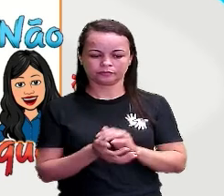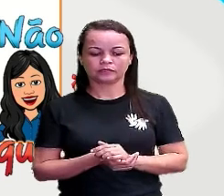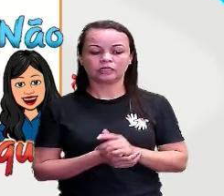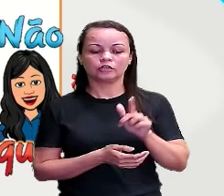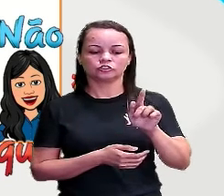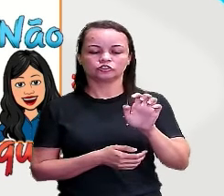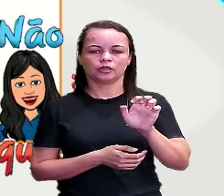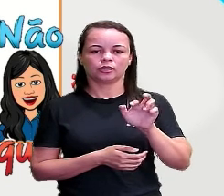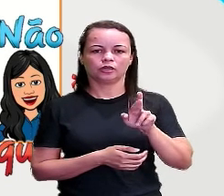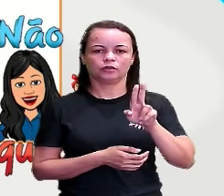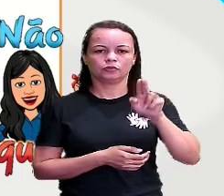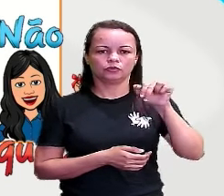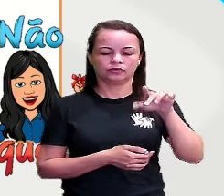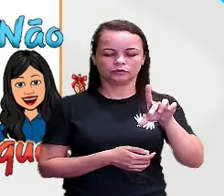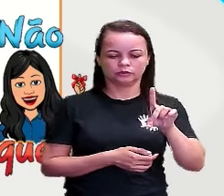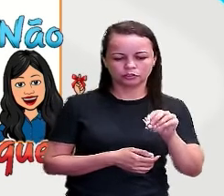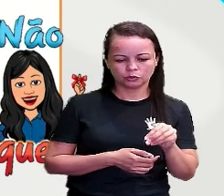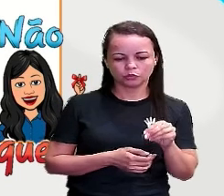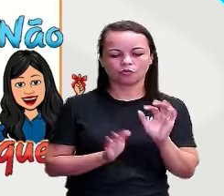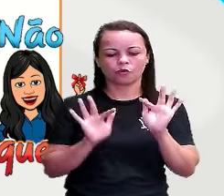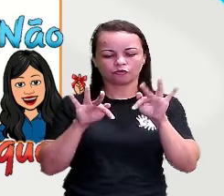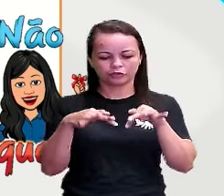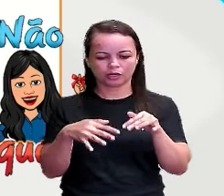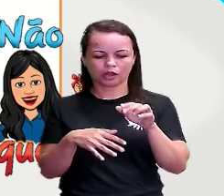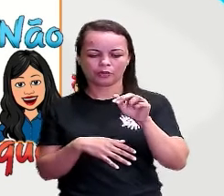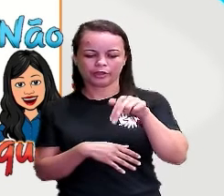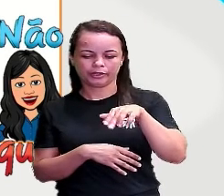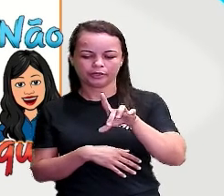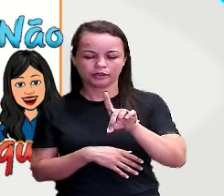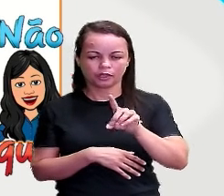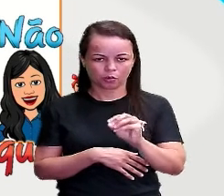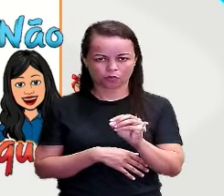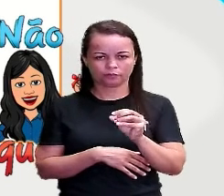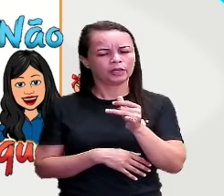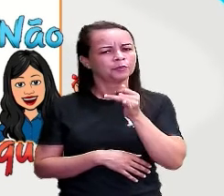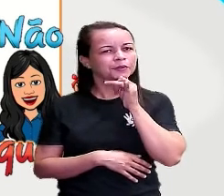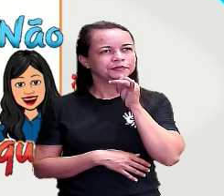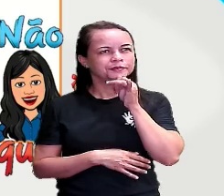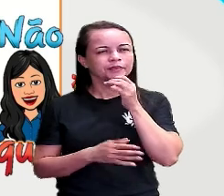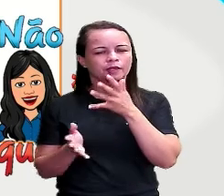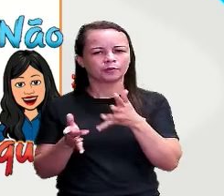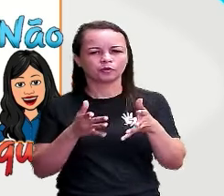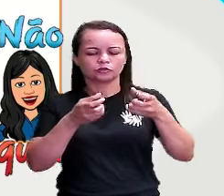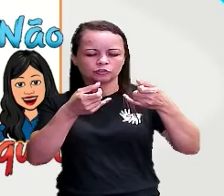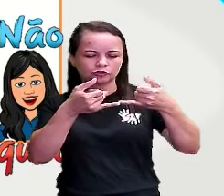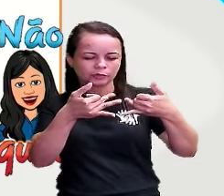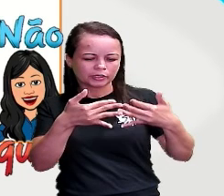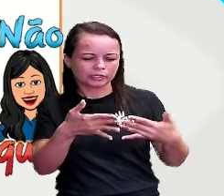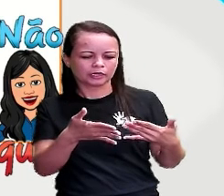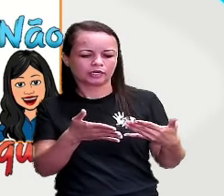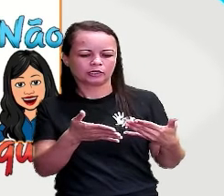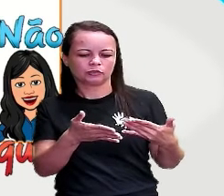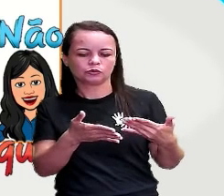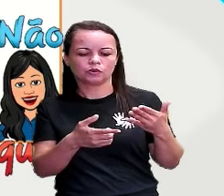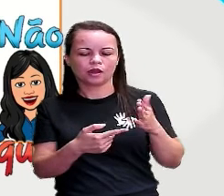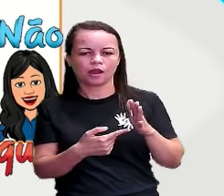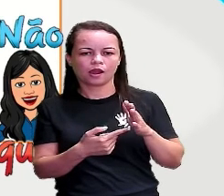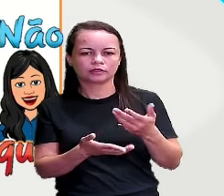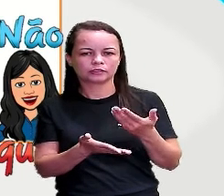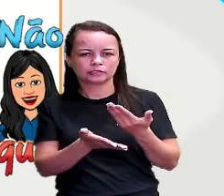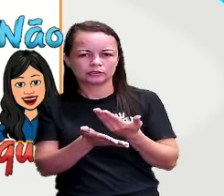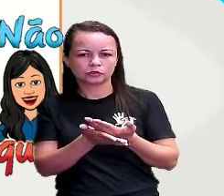prolongada e possui a terminação em DO. Por exemplo, eu estou explicando o assunto de língua portuguesa.